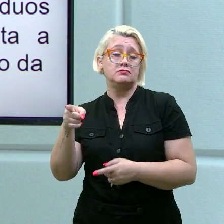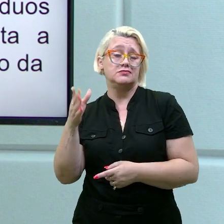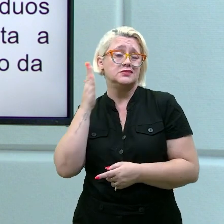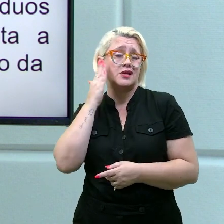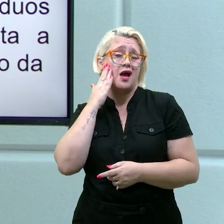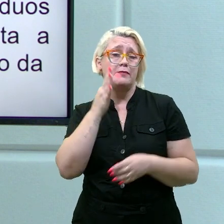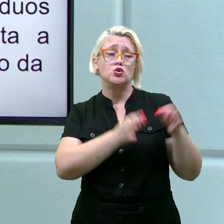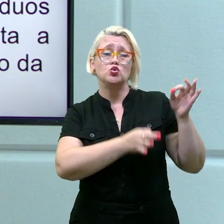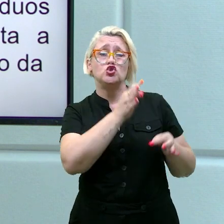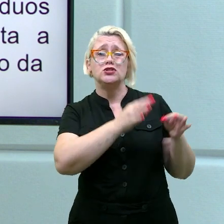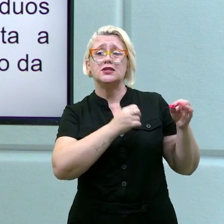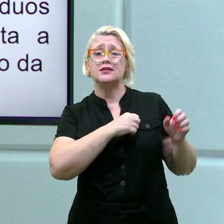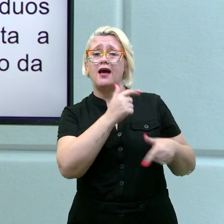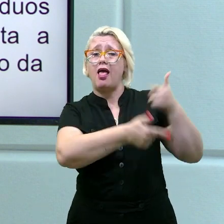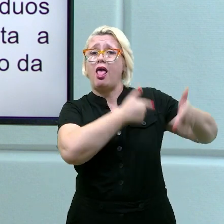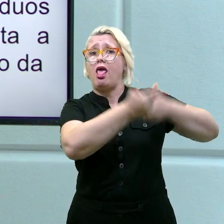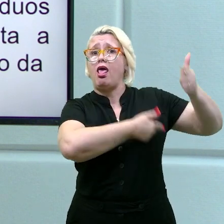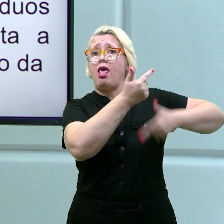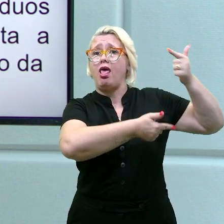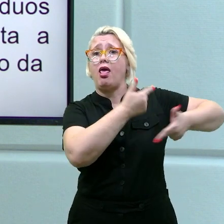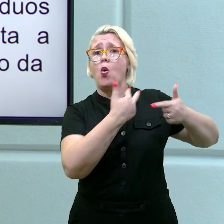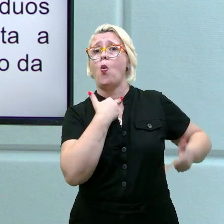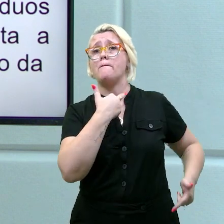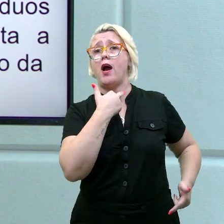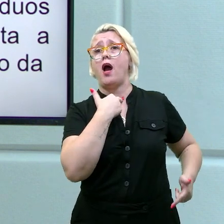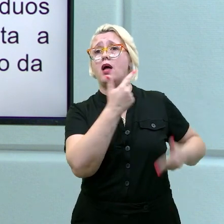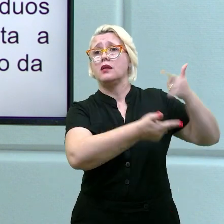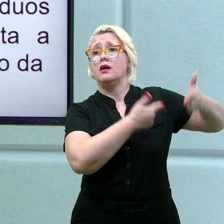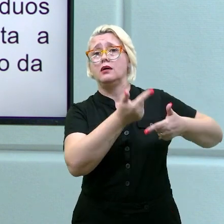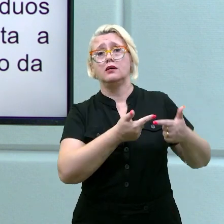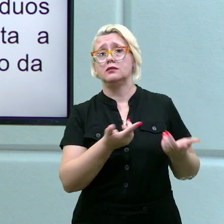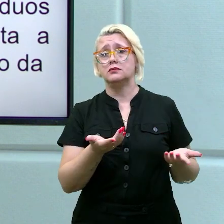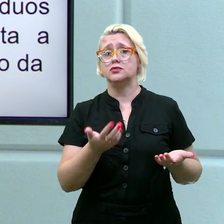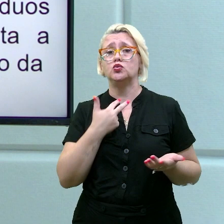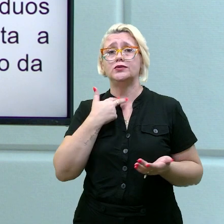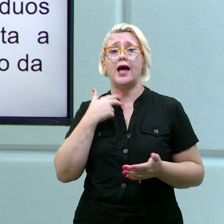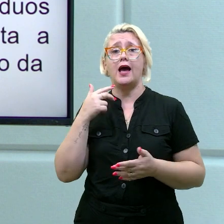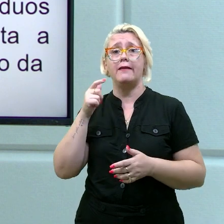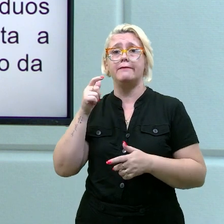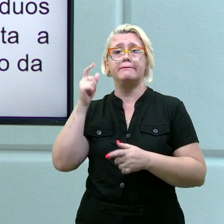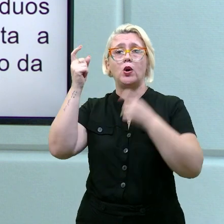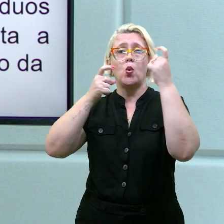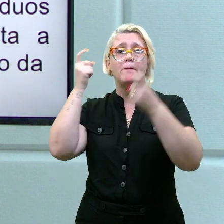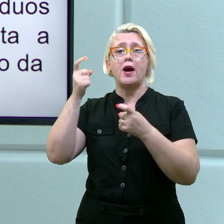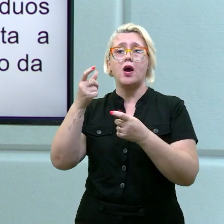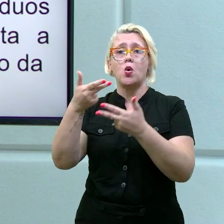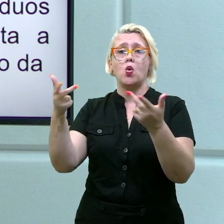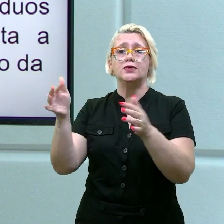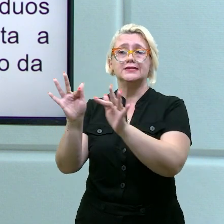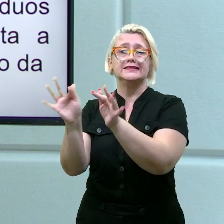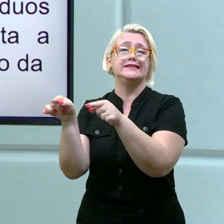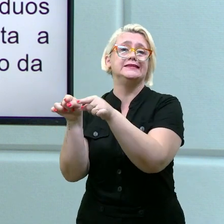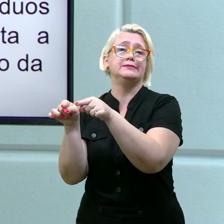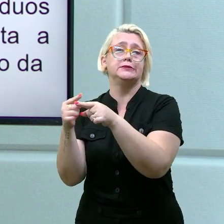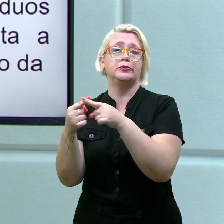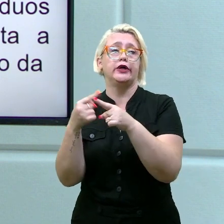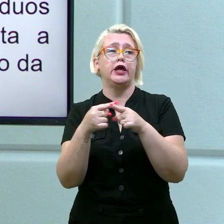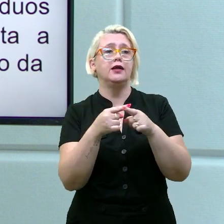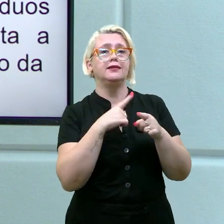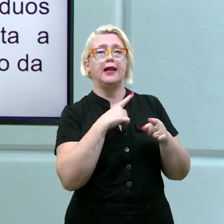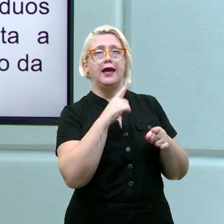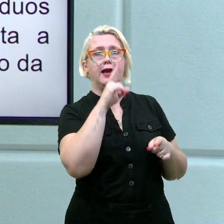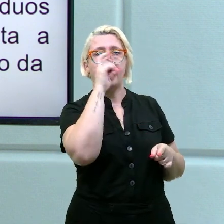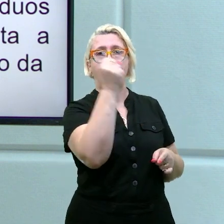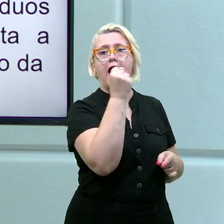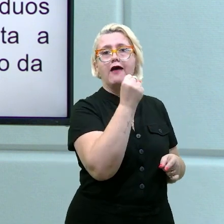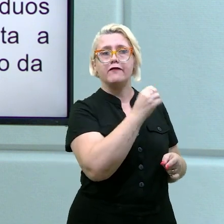está sobrecarregado. Porque a polícia, a justiça vai se preocupar com casos mais graves, com casos